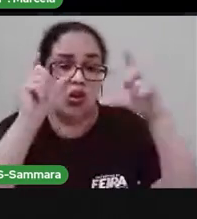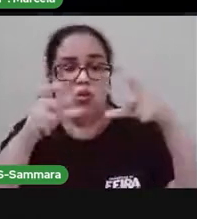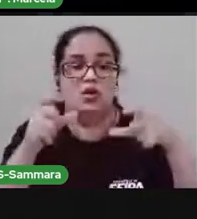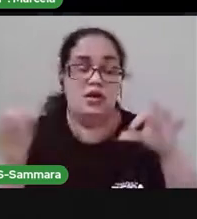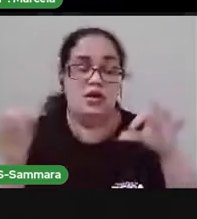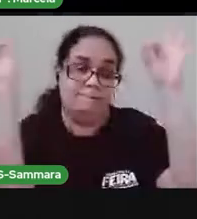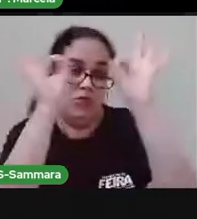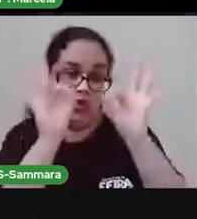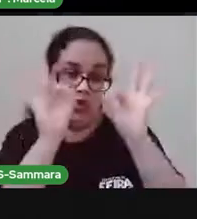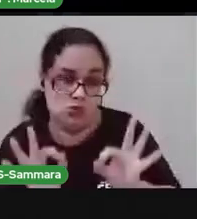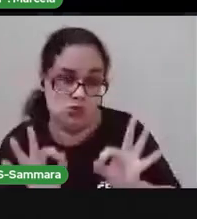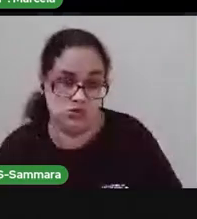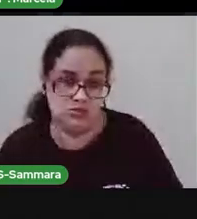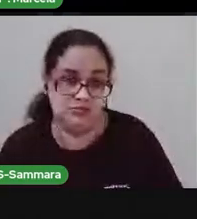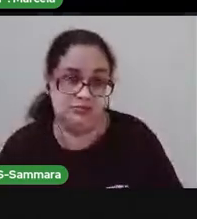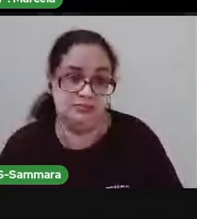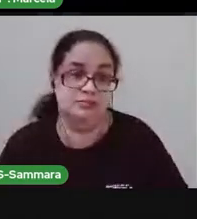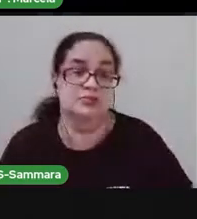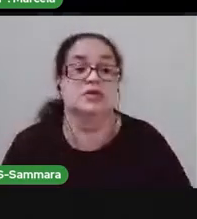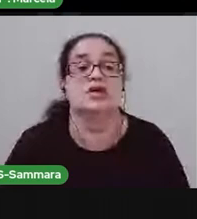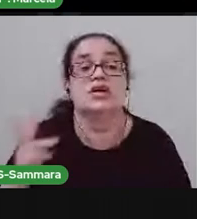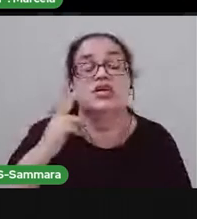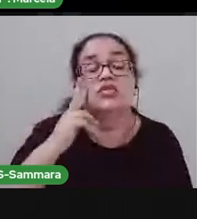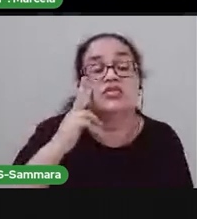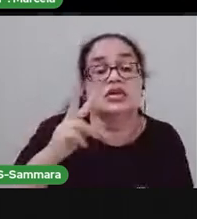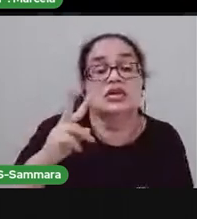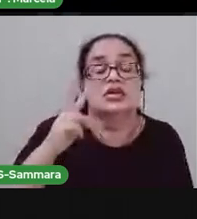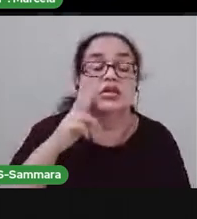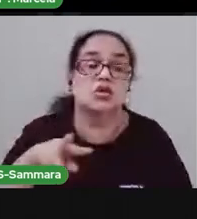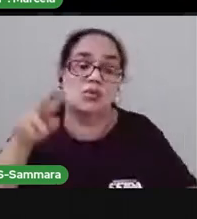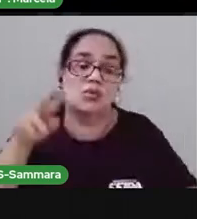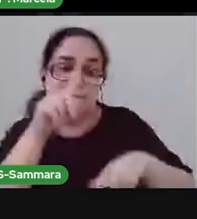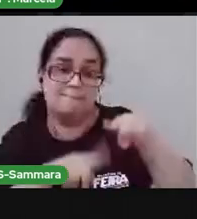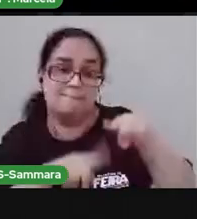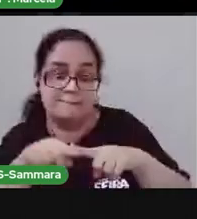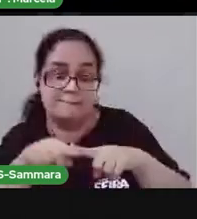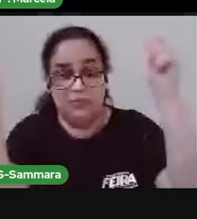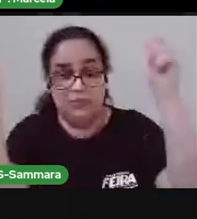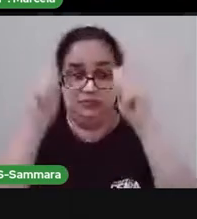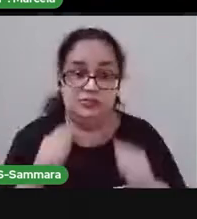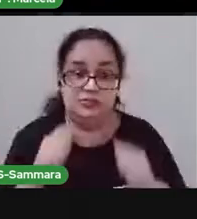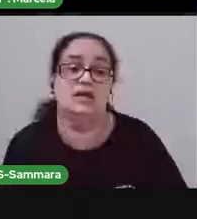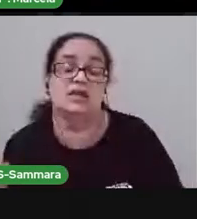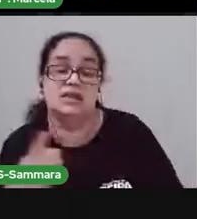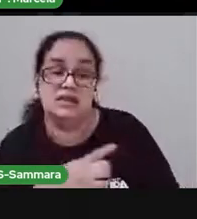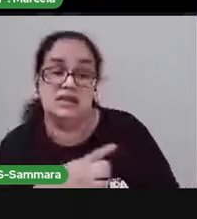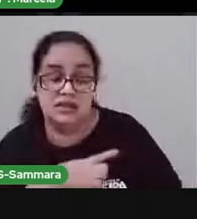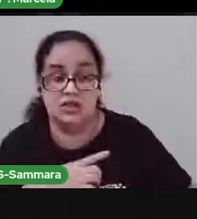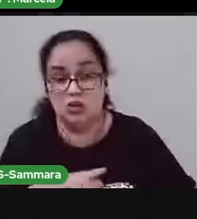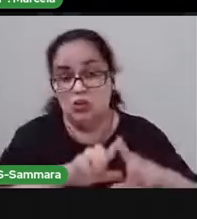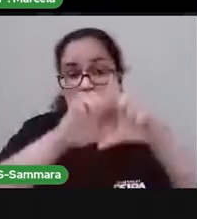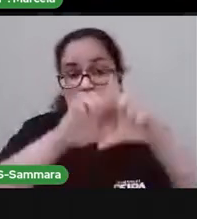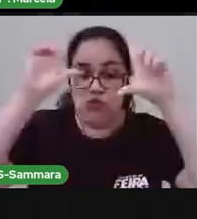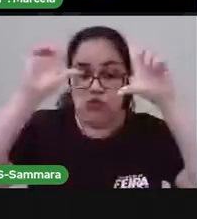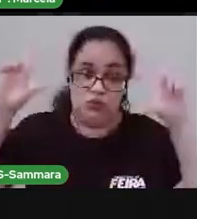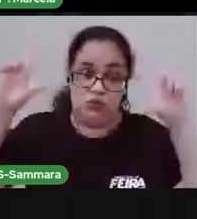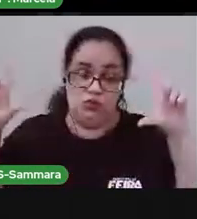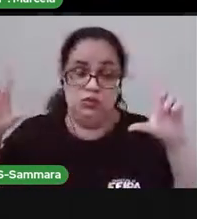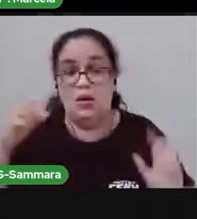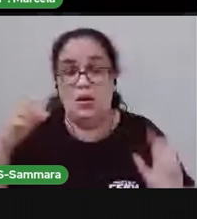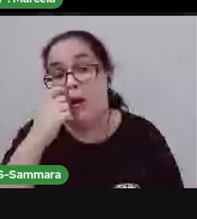arrumadinho, decorado. Veja que tem alguns objetos de decoração. Tem um quadro na parede. Olha,